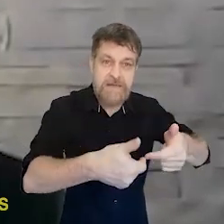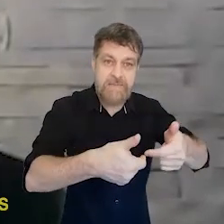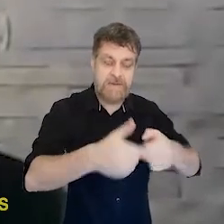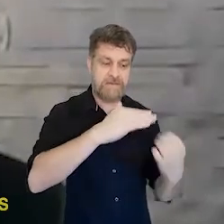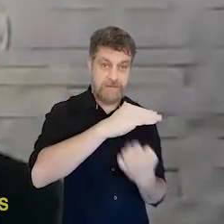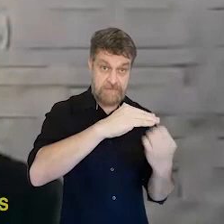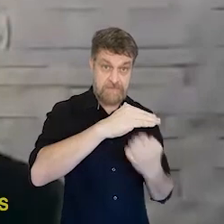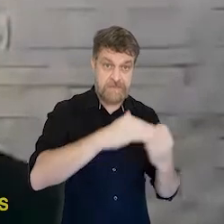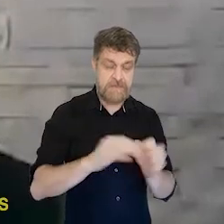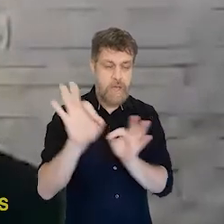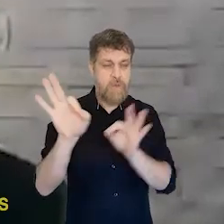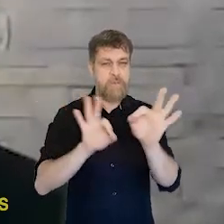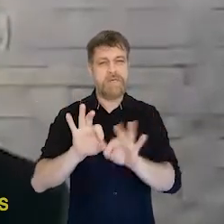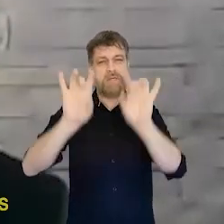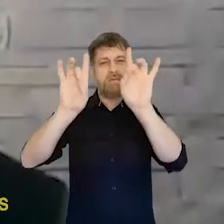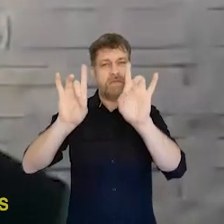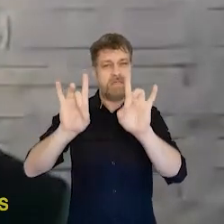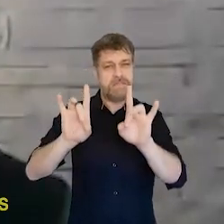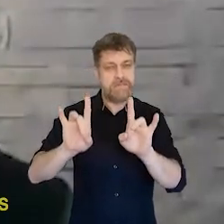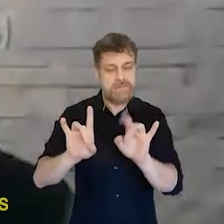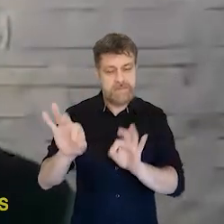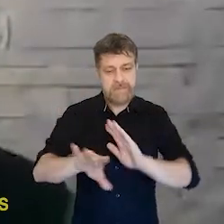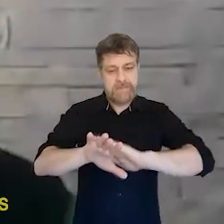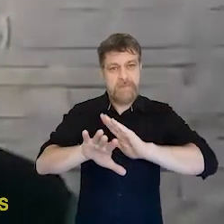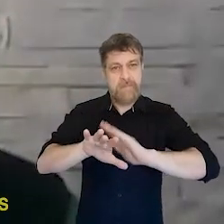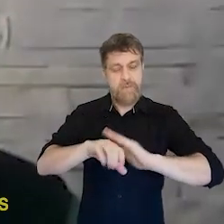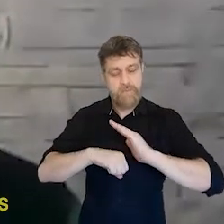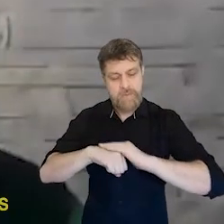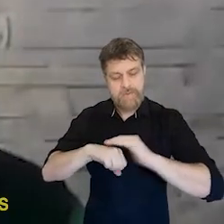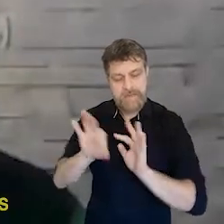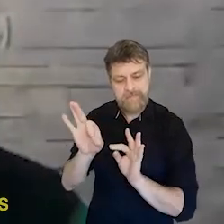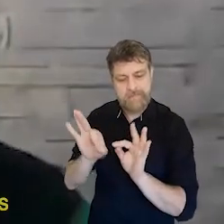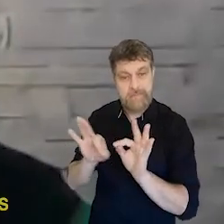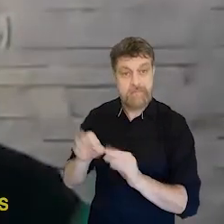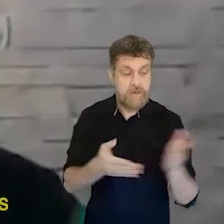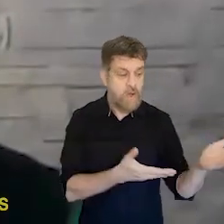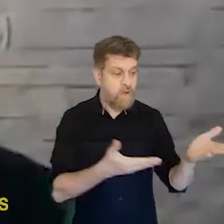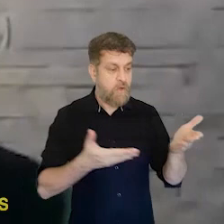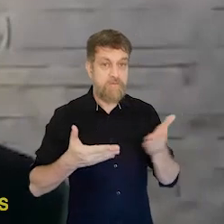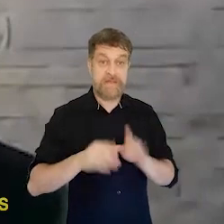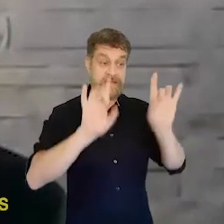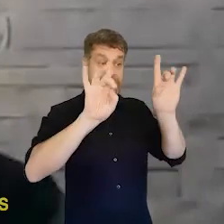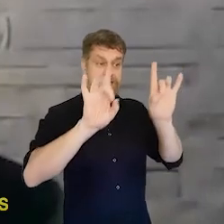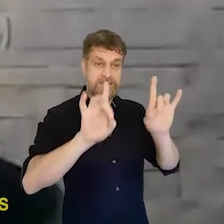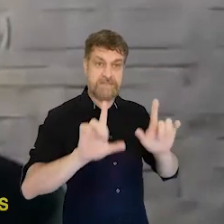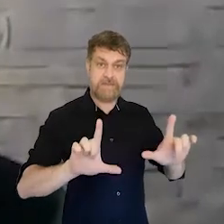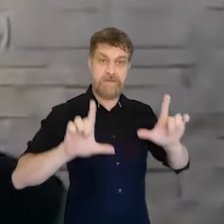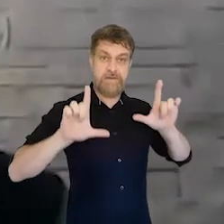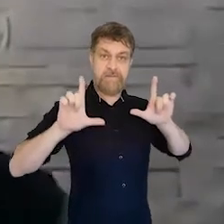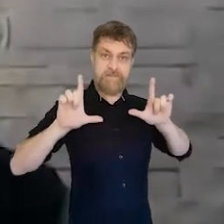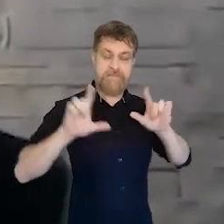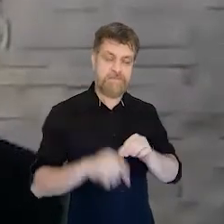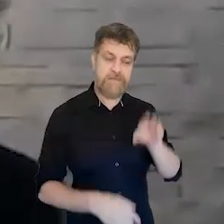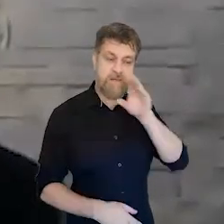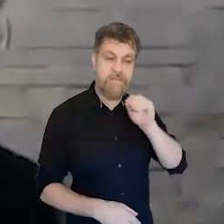muito especial, feito com muito carinho para vocês. E eu tenho aqui uma convidada especial comigo, neste vídeo, para falar com vocês.